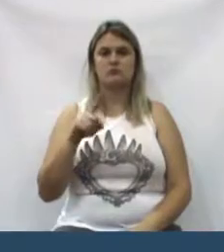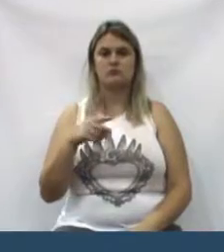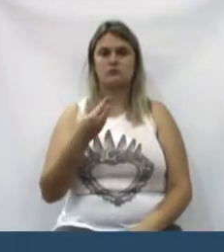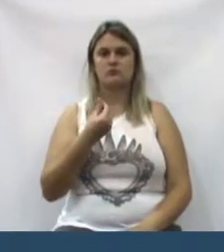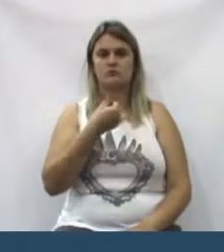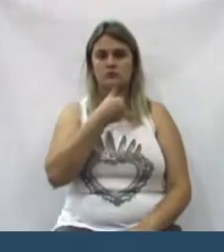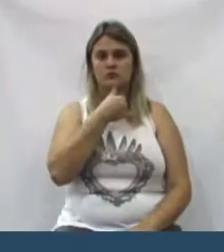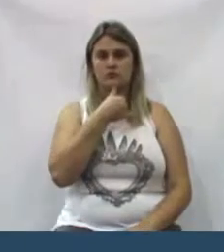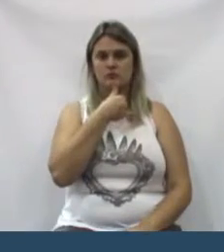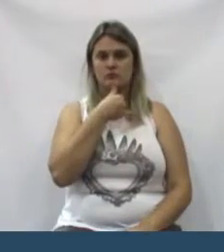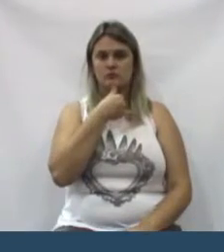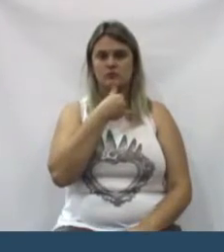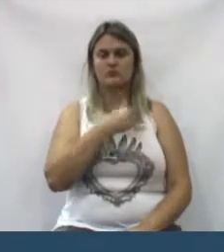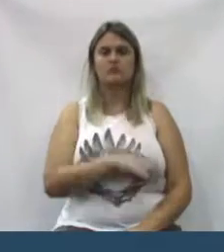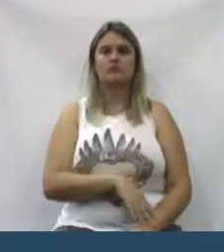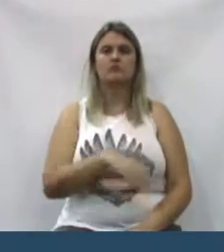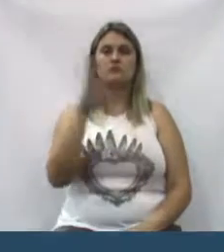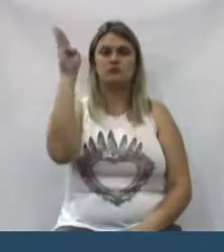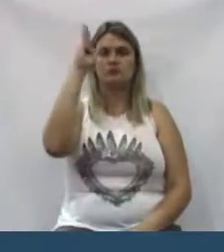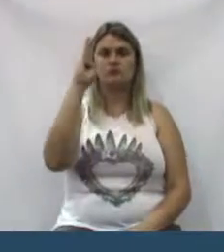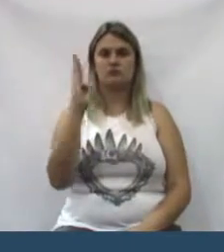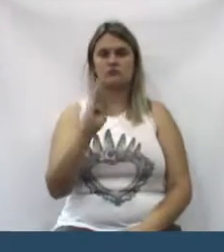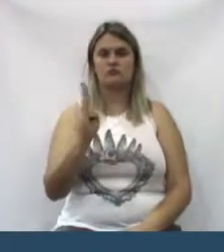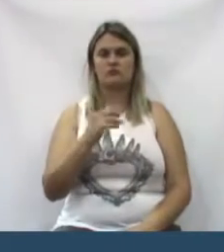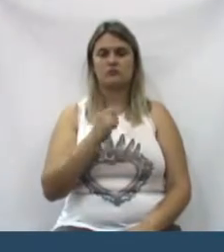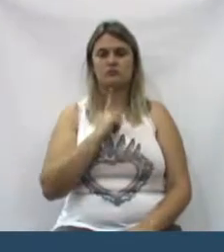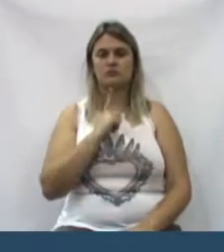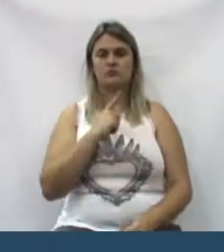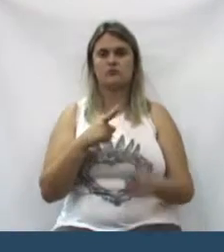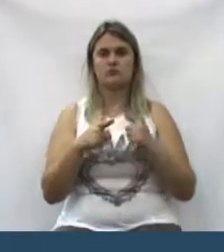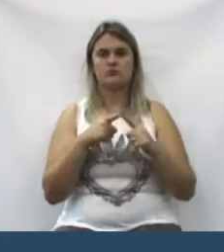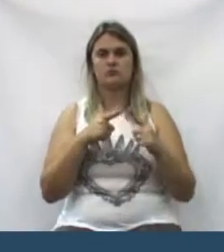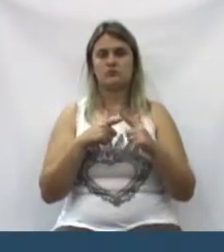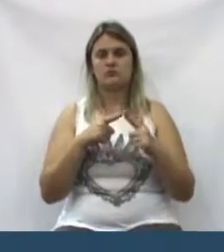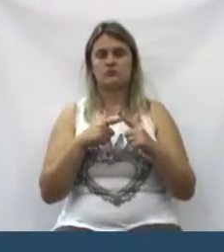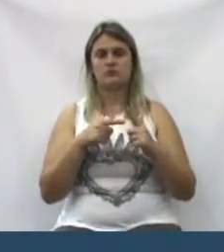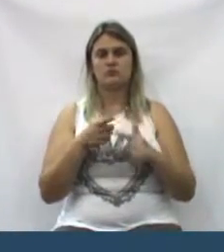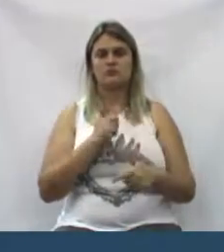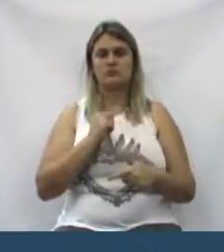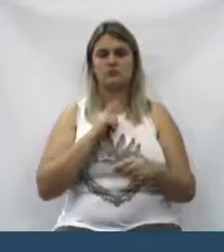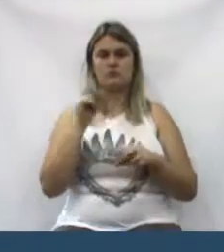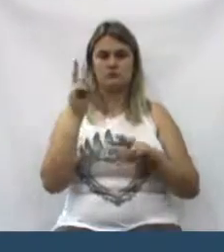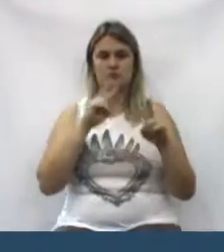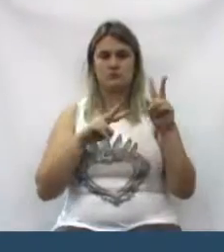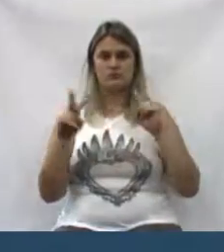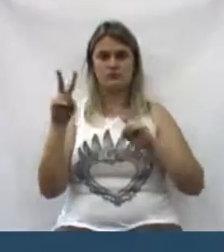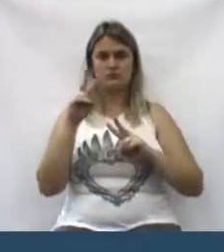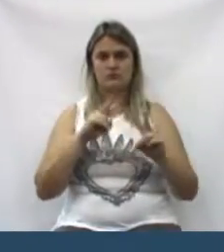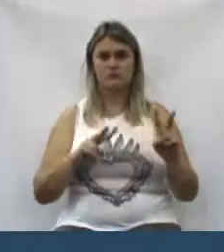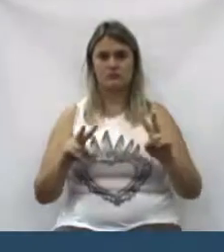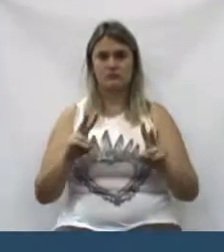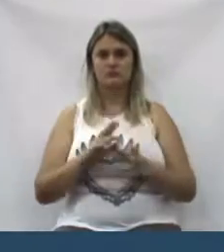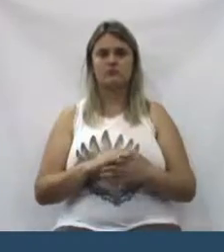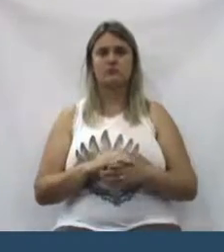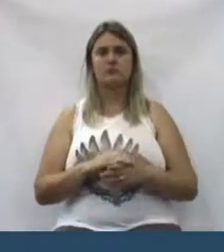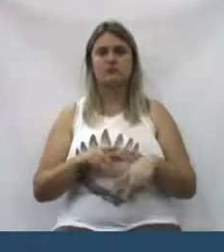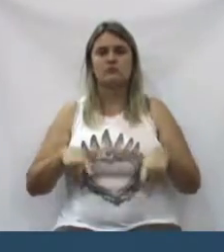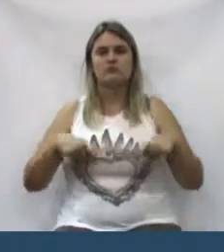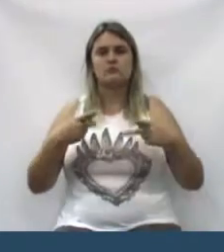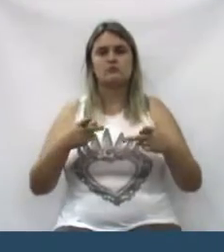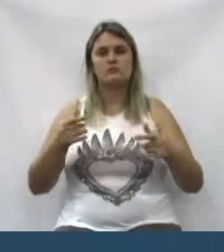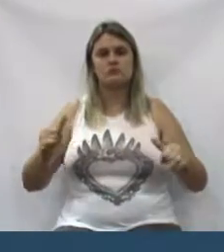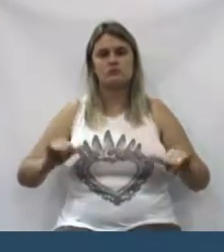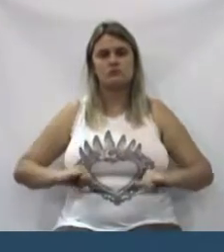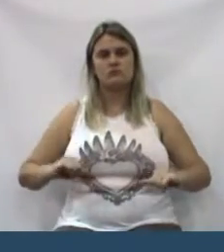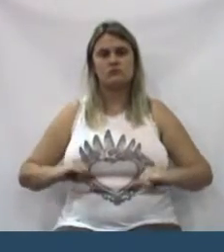muito triste o Brasil aí está nós temos visto o povo